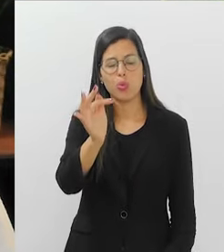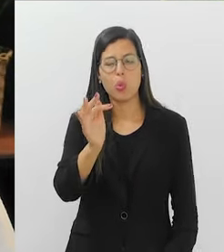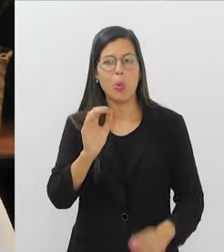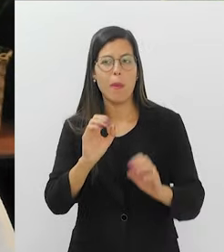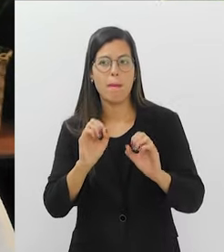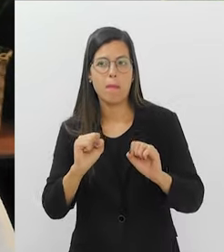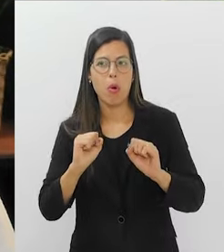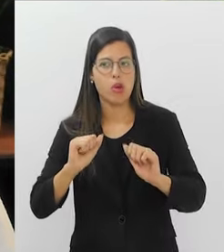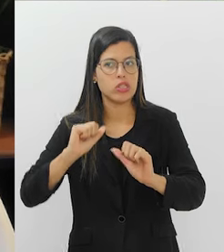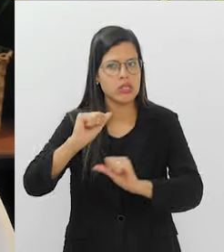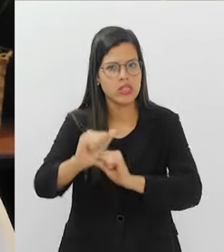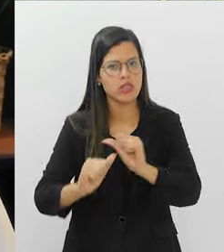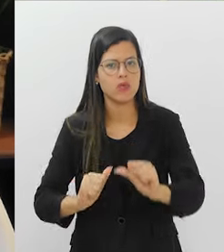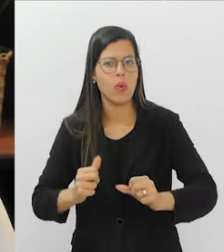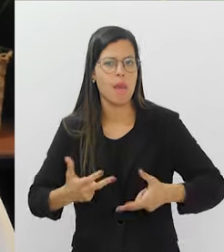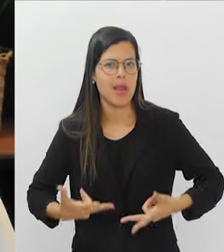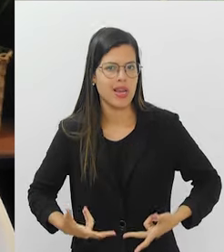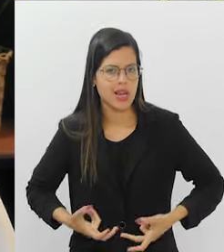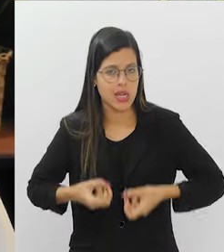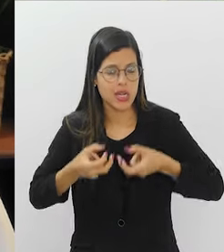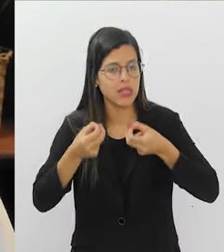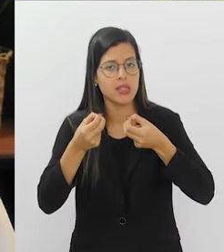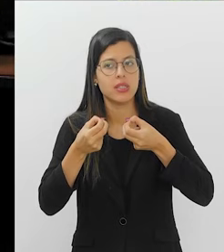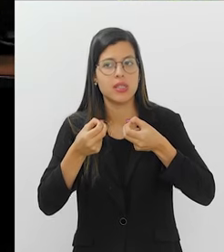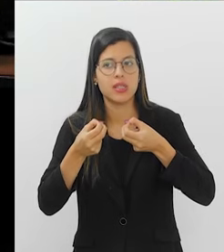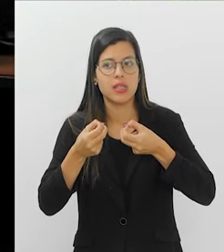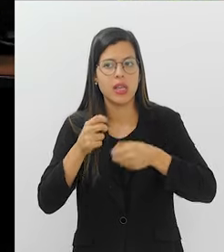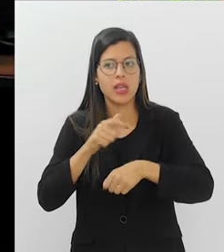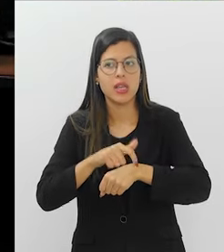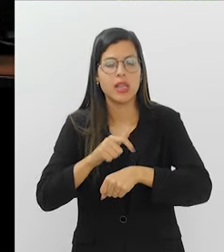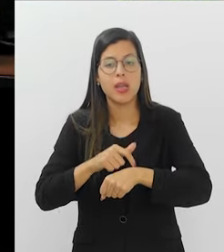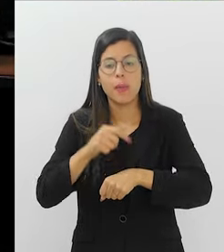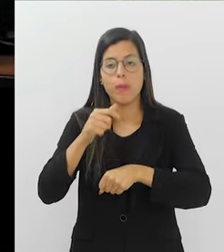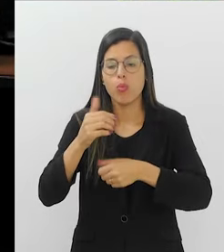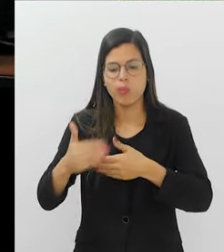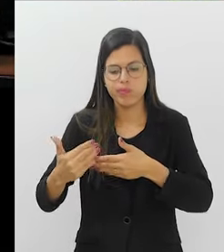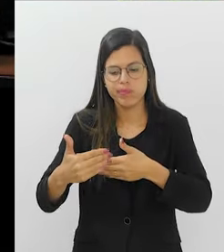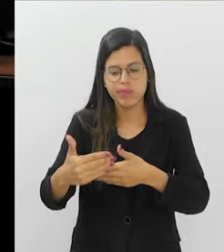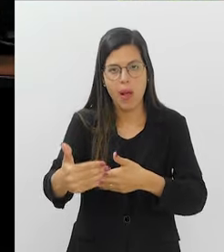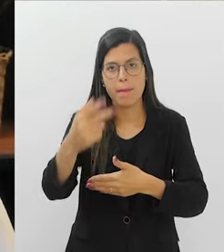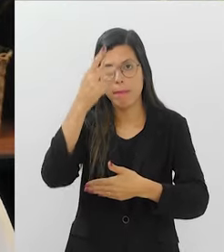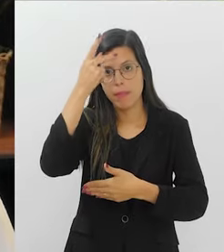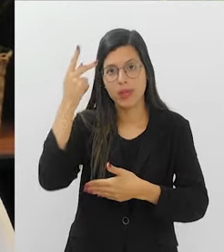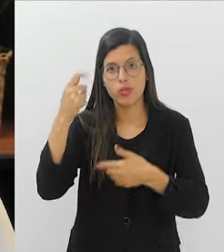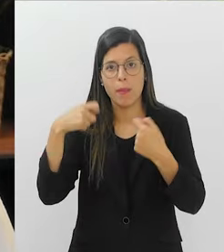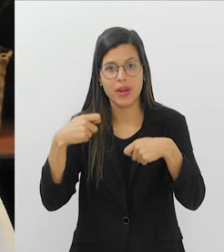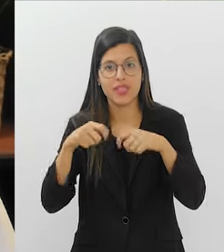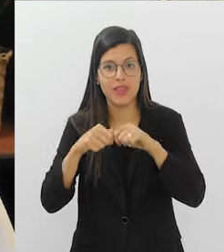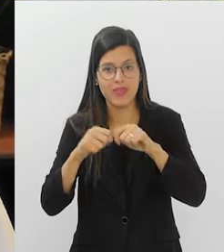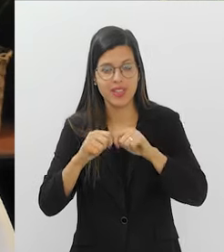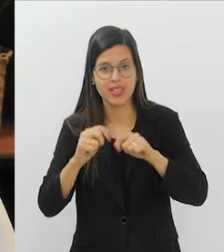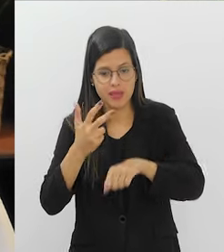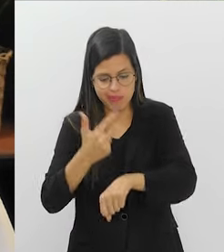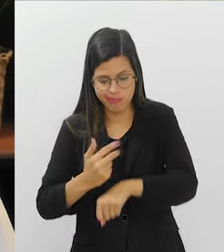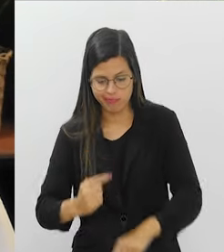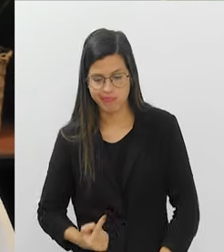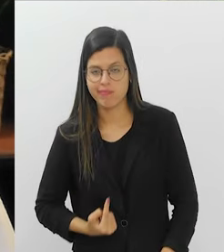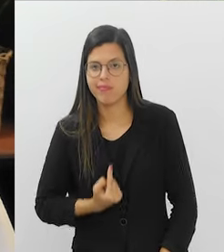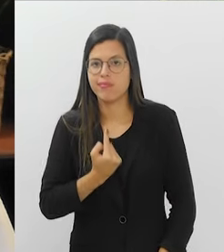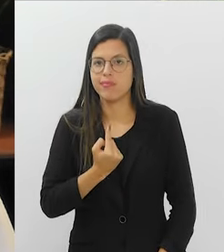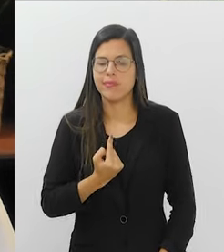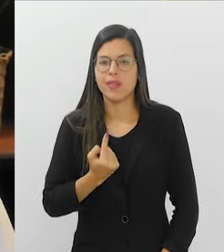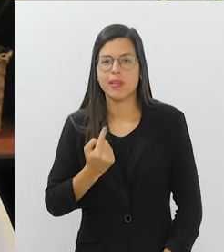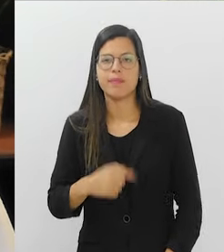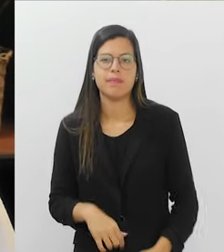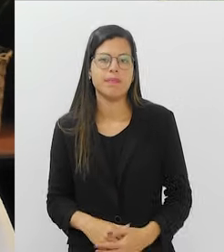no futuro, se transformar num câncer? Mâncer, de quanto em quanto tempo essa pessoa tem que passar a fazer a colonoscopia